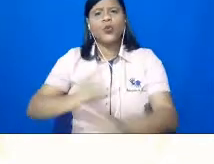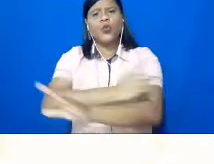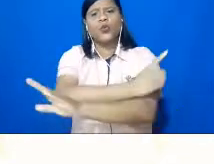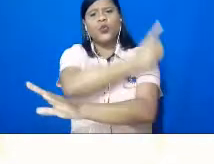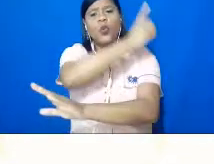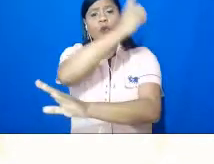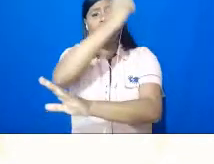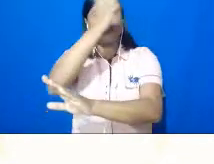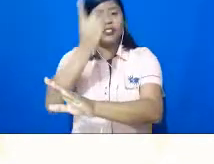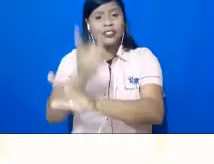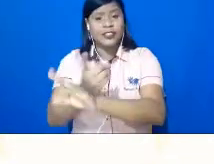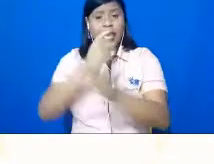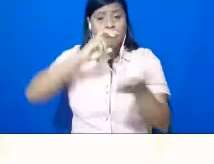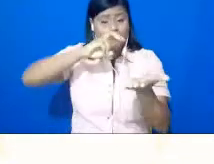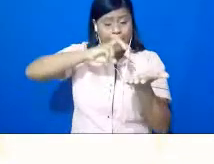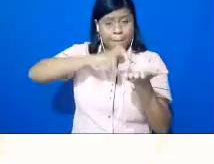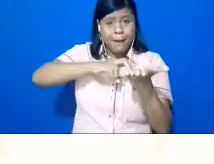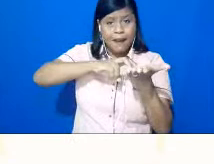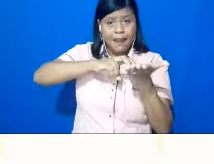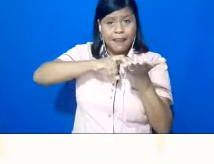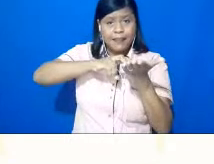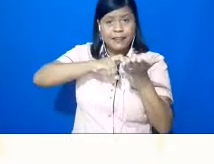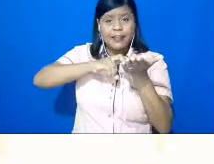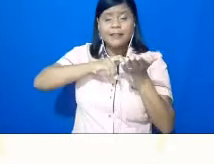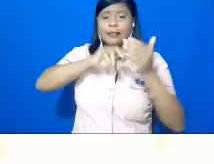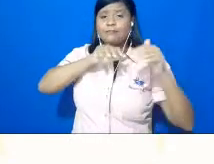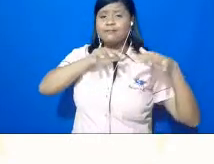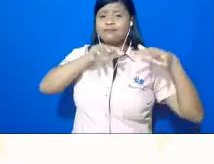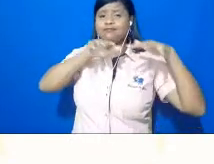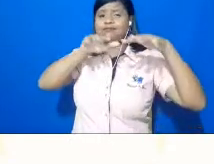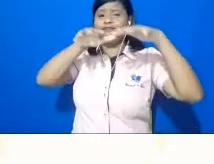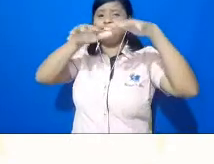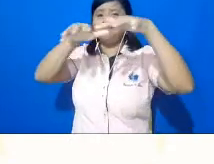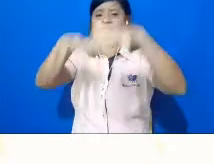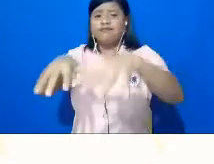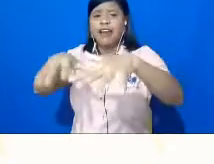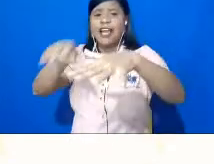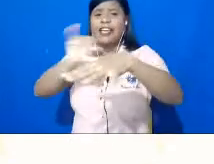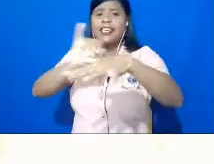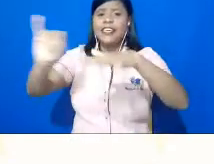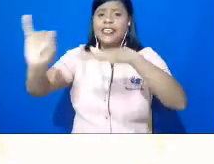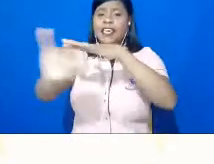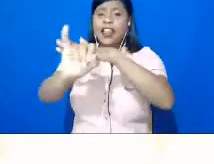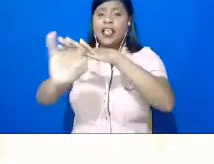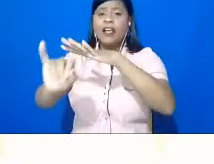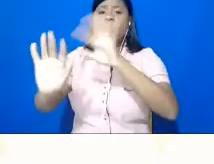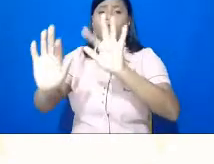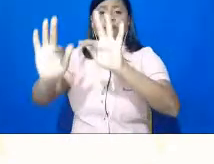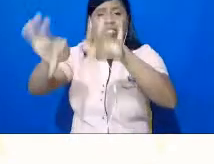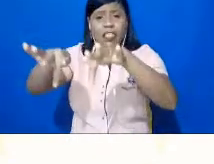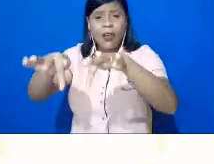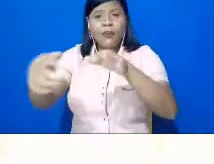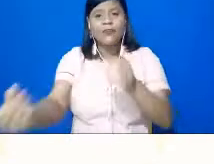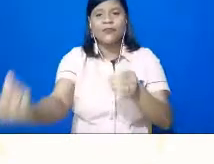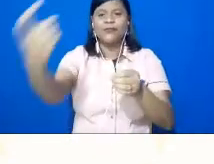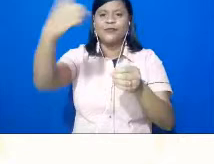saiu de manhã cedinho, embarcou, passou o dia na ilha e no final do dia voltamos para casa.